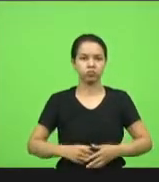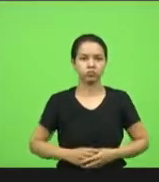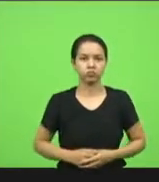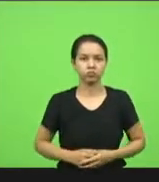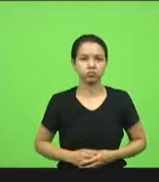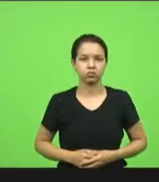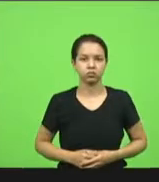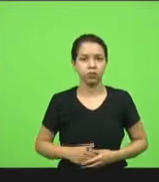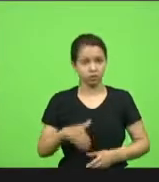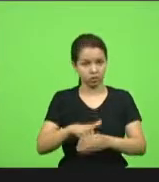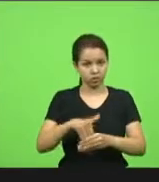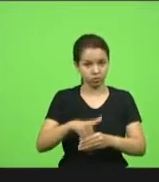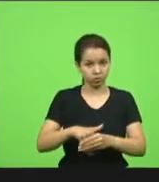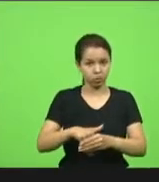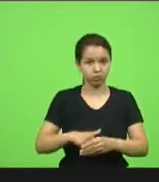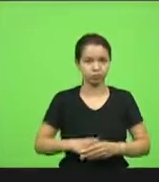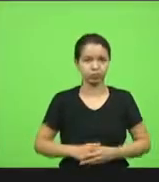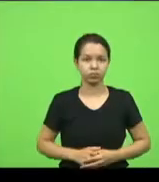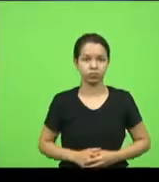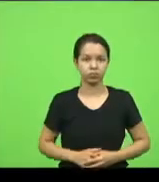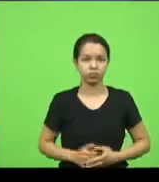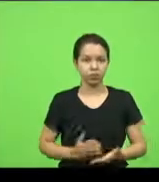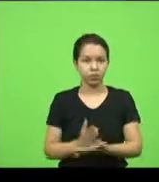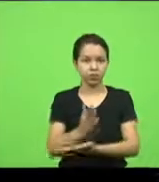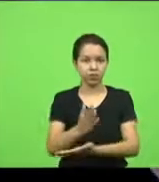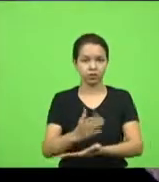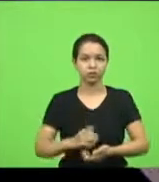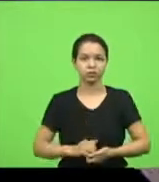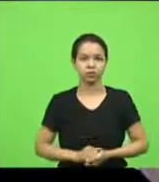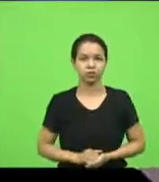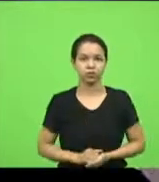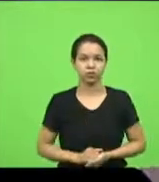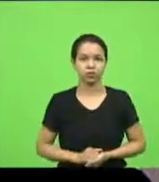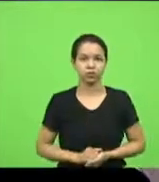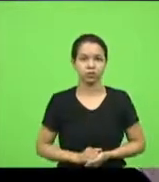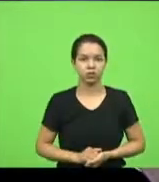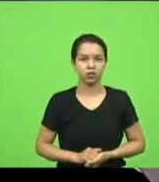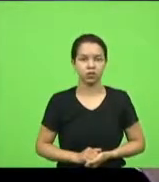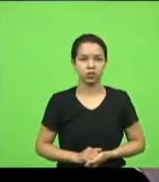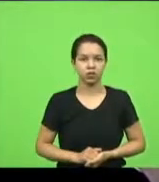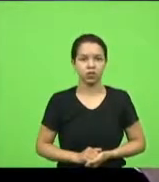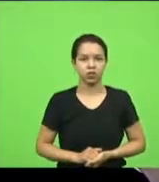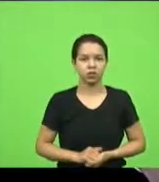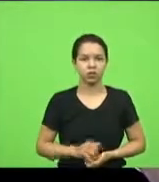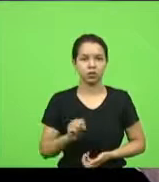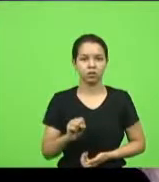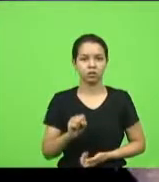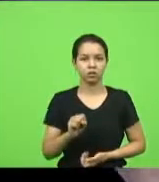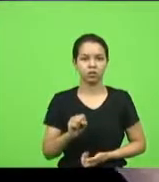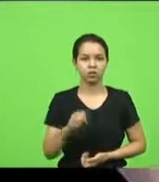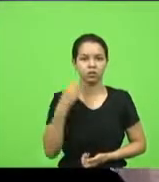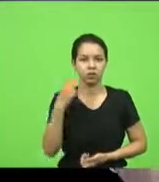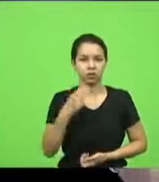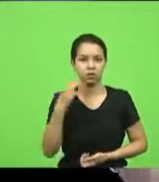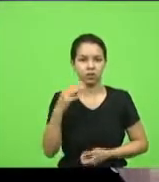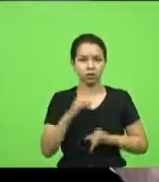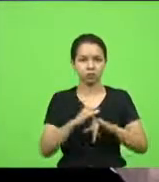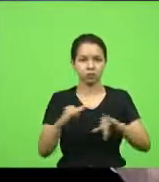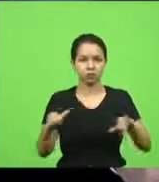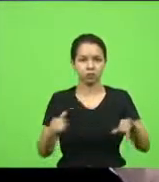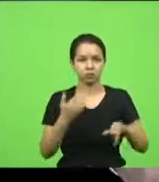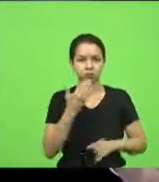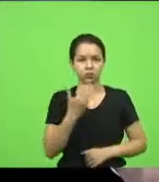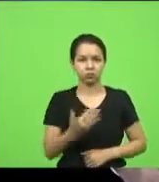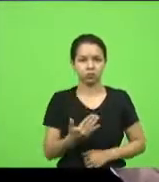em votação, aprovado. Moção 84, deputado Márcio Machado, manifestando apelo